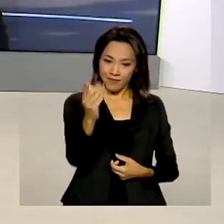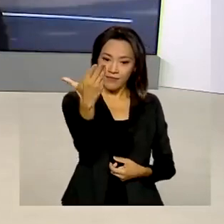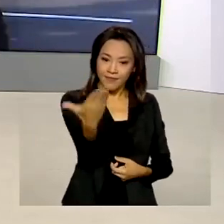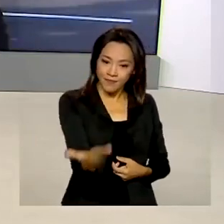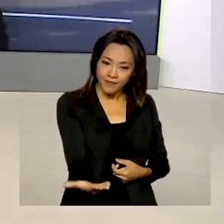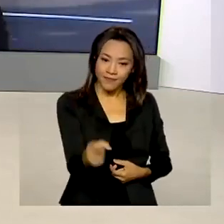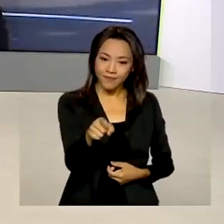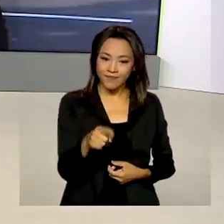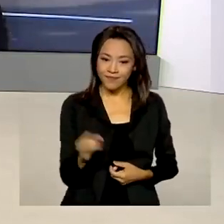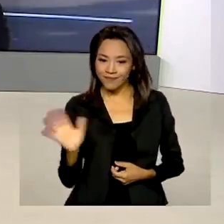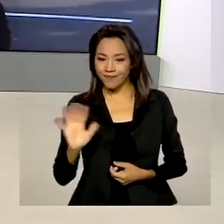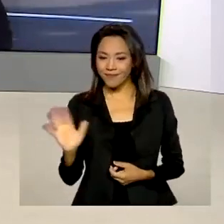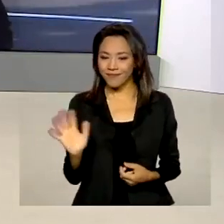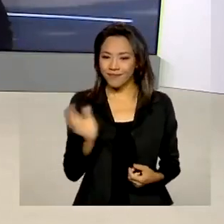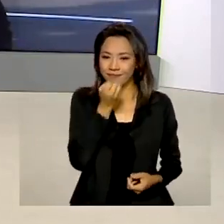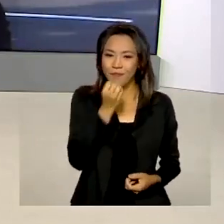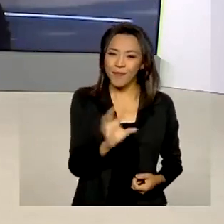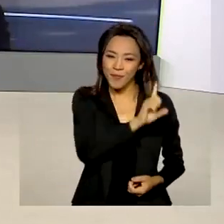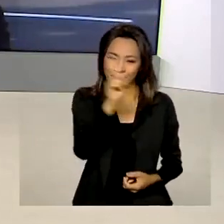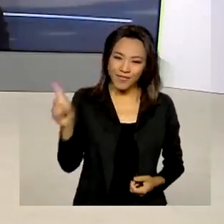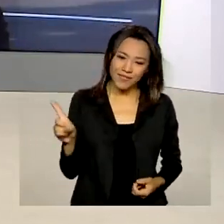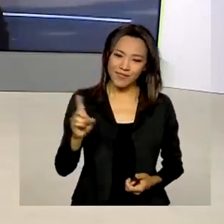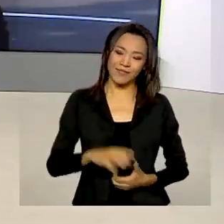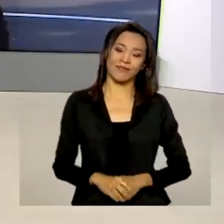Dimas Soudi. Oi, Dimas, bom dia para você.